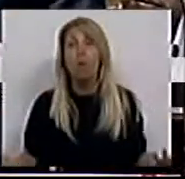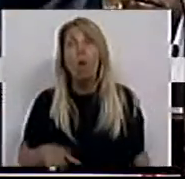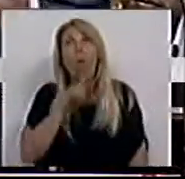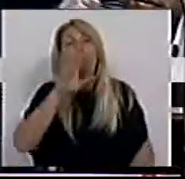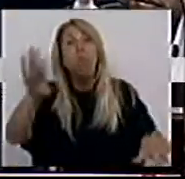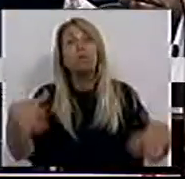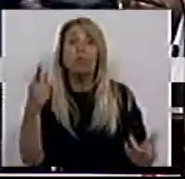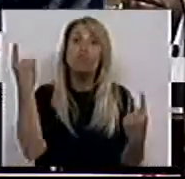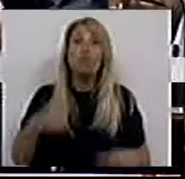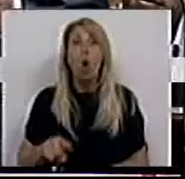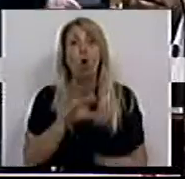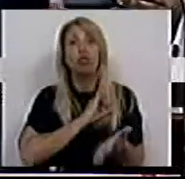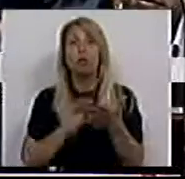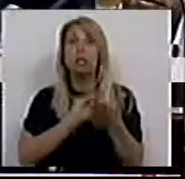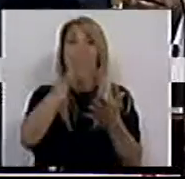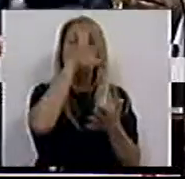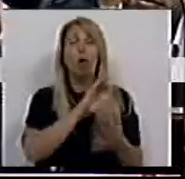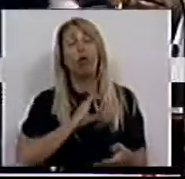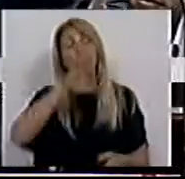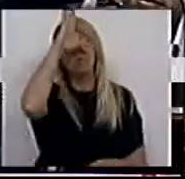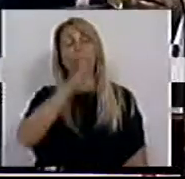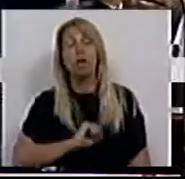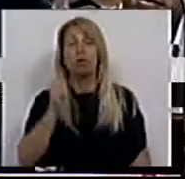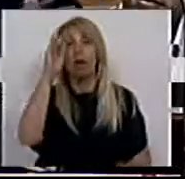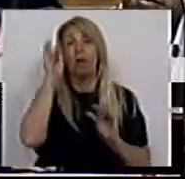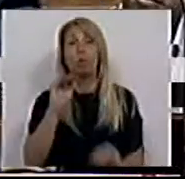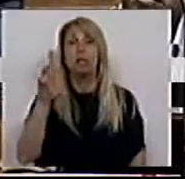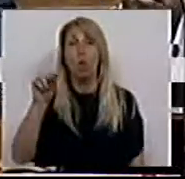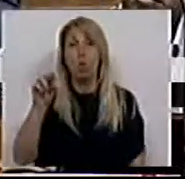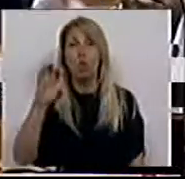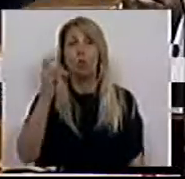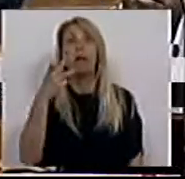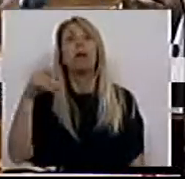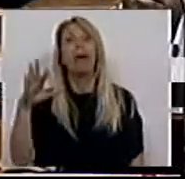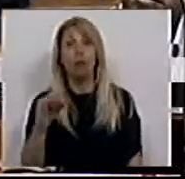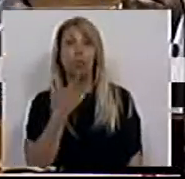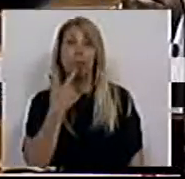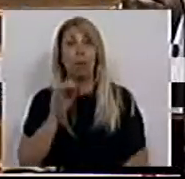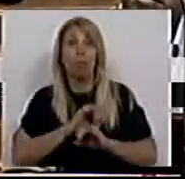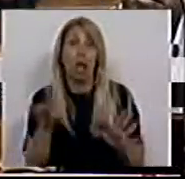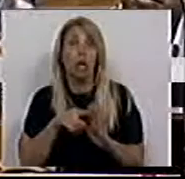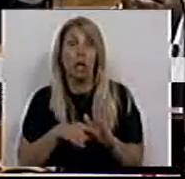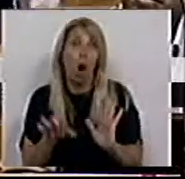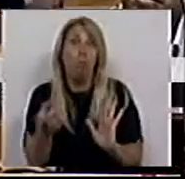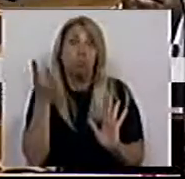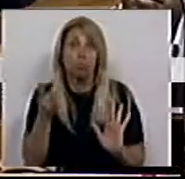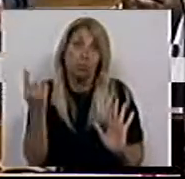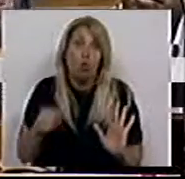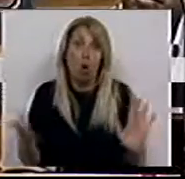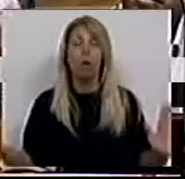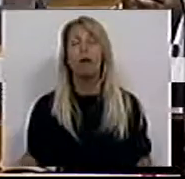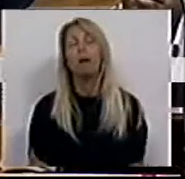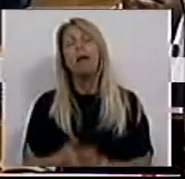Secretário de Estado e o Sr. Ministro da Educação Nuno Crato é que conseguem perceber estes critérios. Mas o que é mais grave e que está